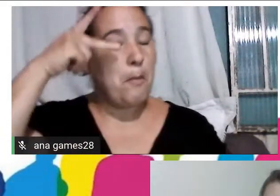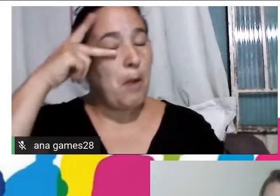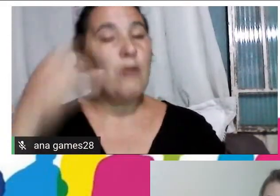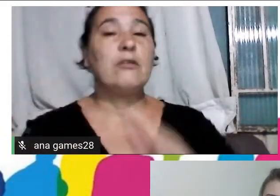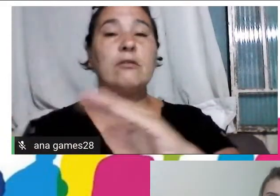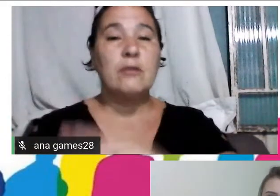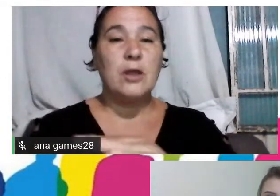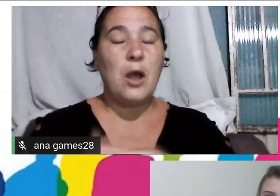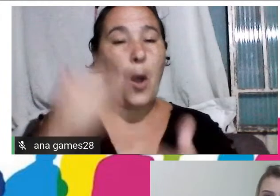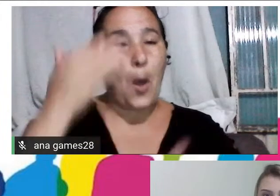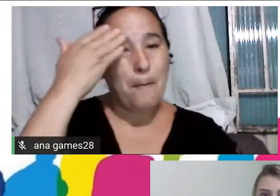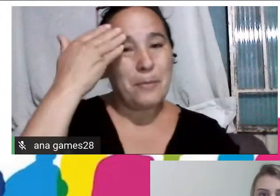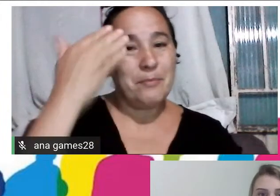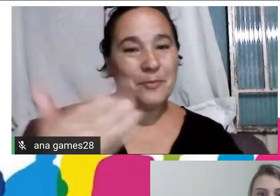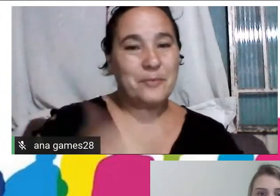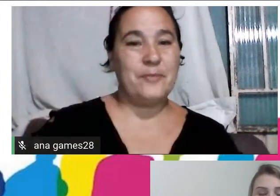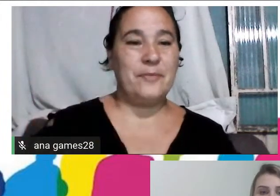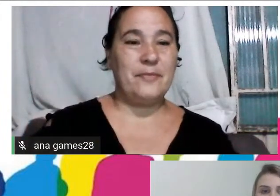muito obrigado